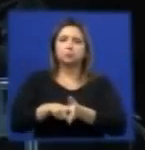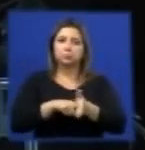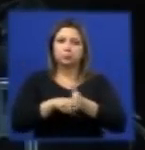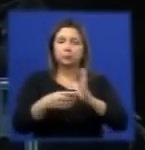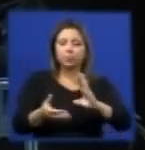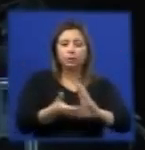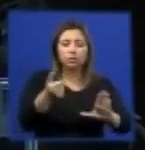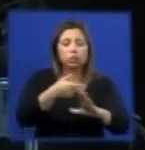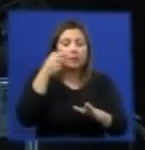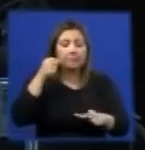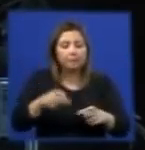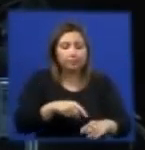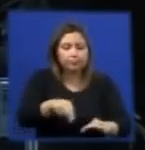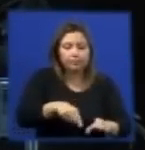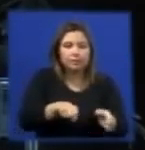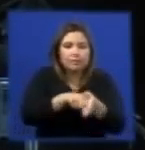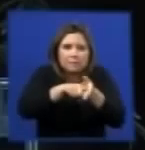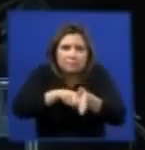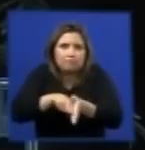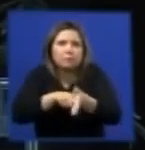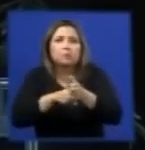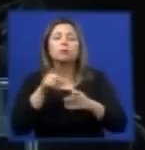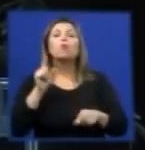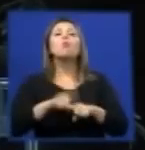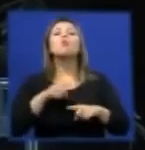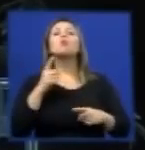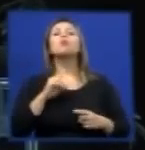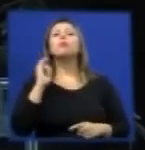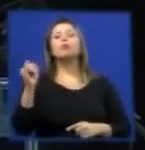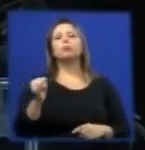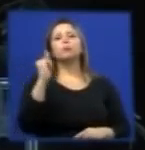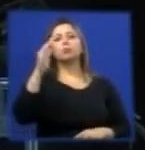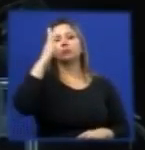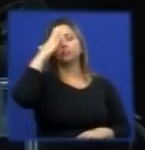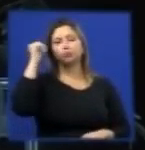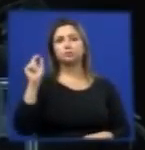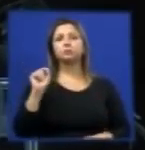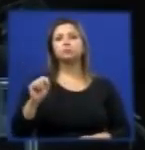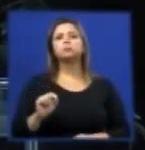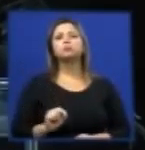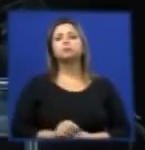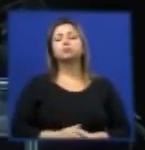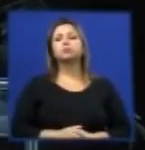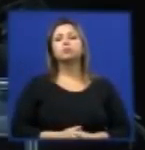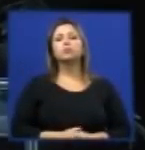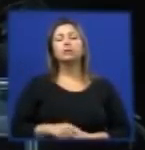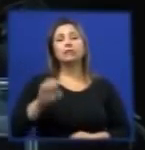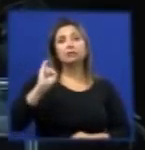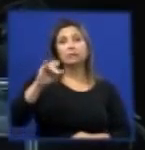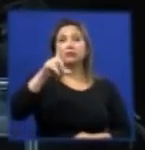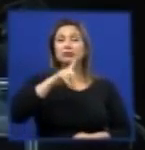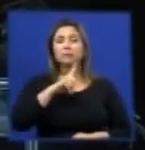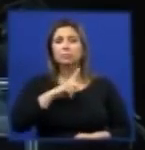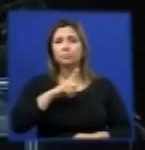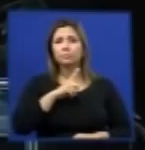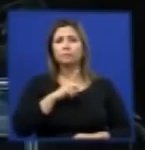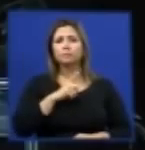retirando esse material. O que é importante que se ressalte, não é se tem ou não